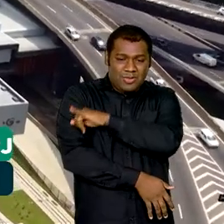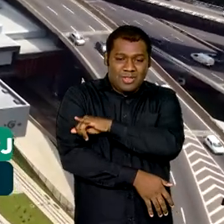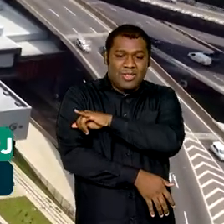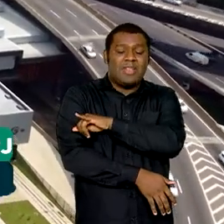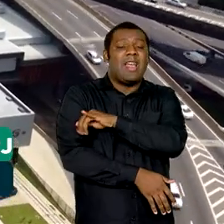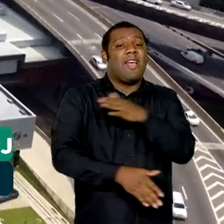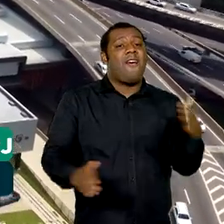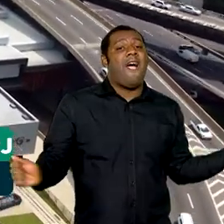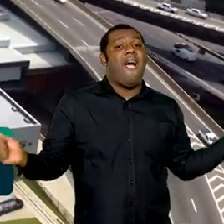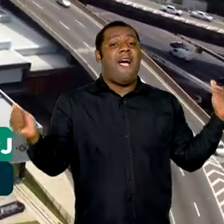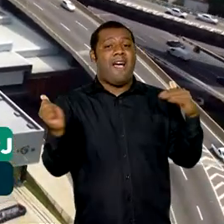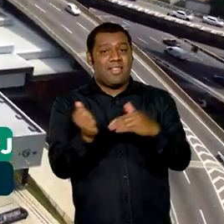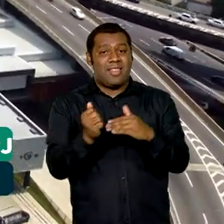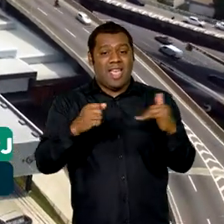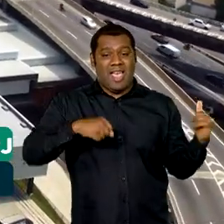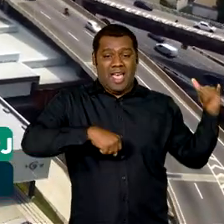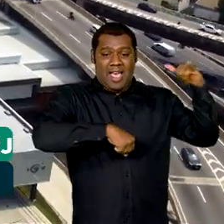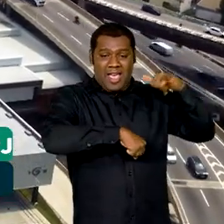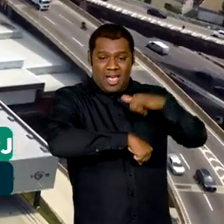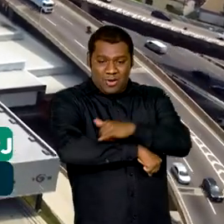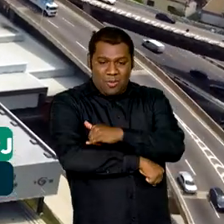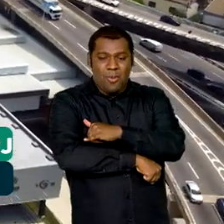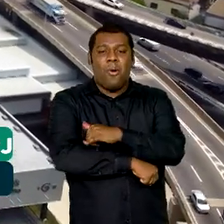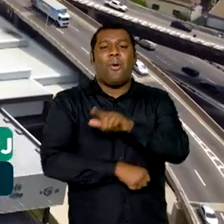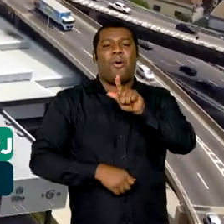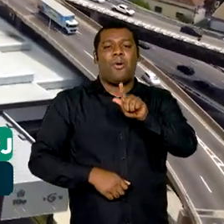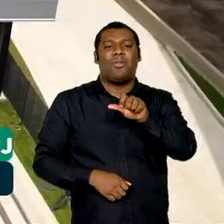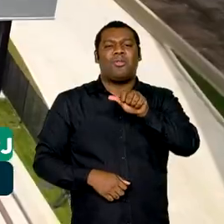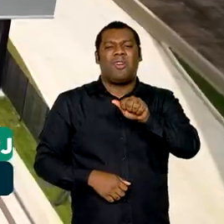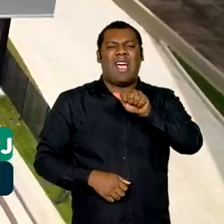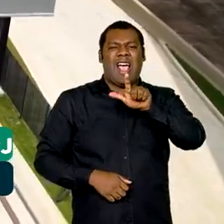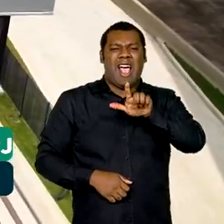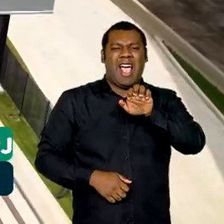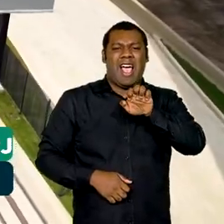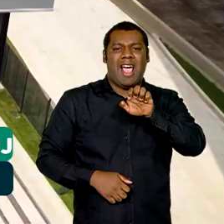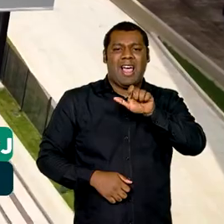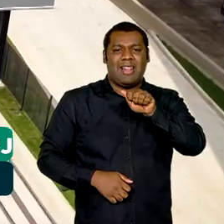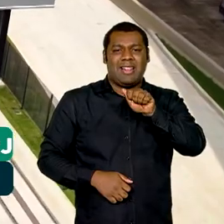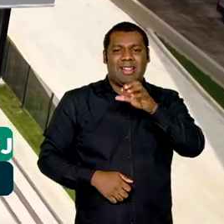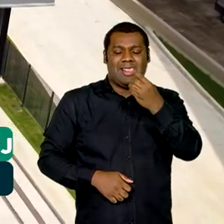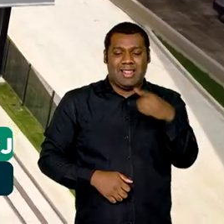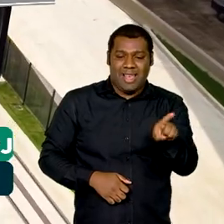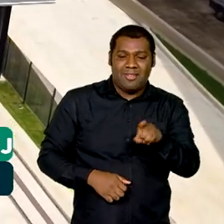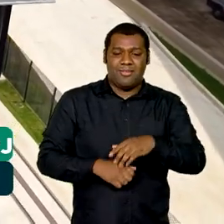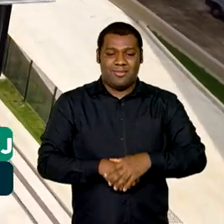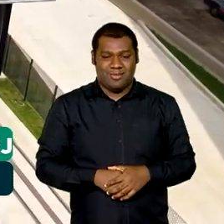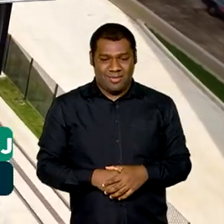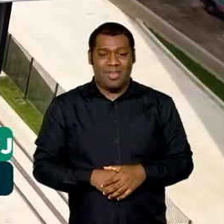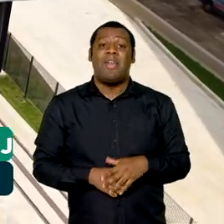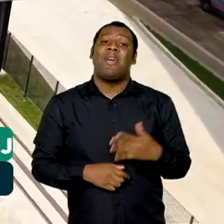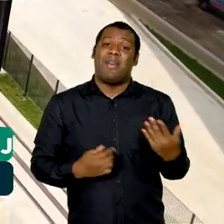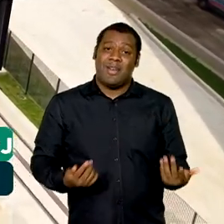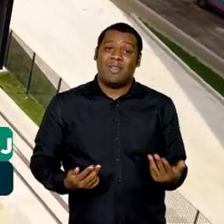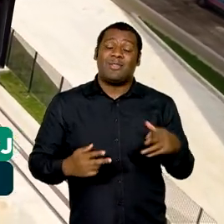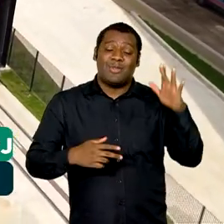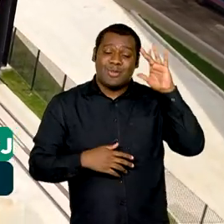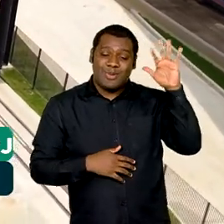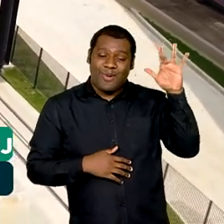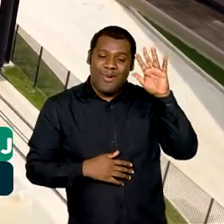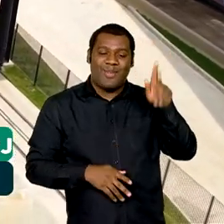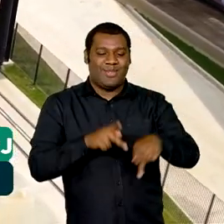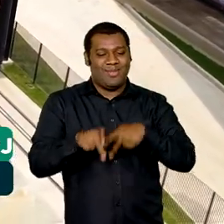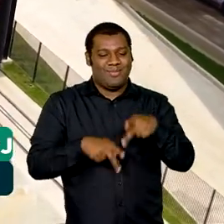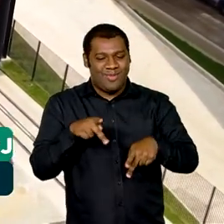Aeroporto Internacional do Galeão, na Ilha do Governador. Um desejo antigo dos cariocas. Sem